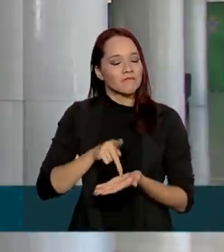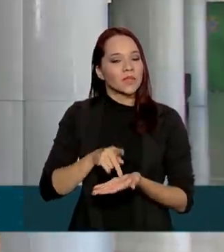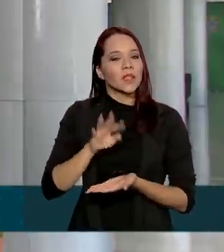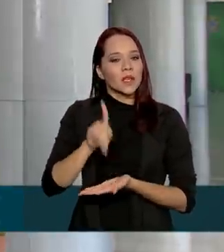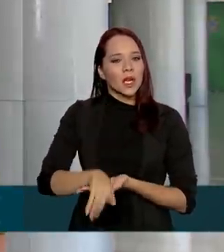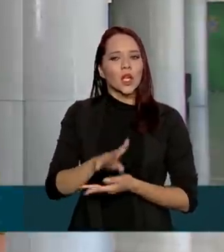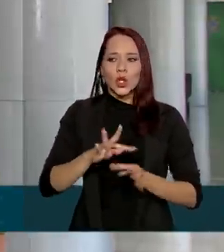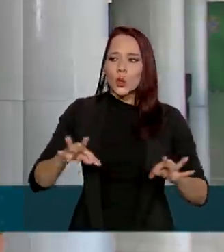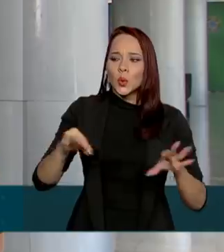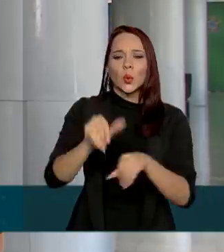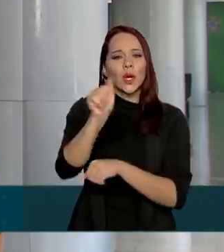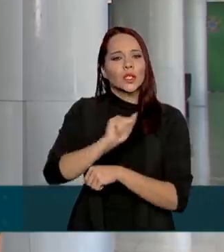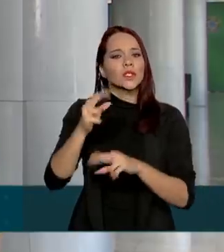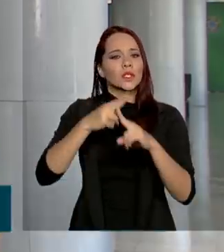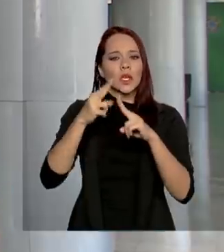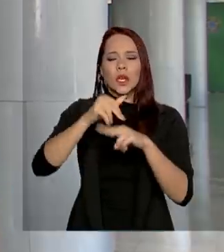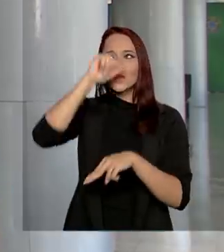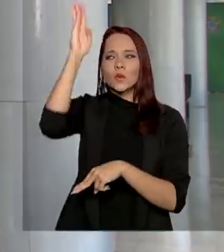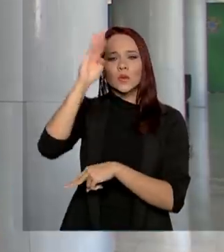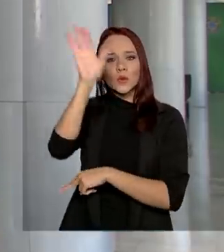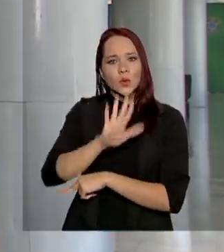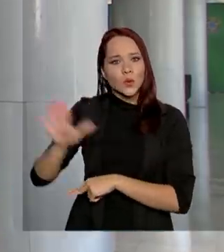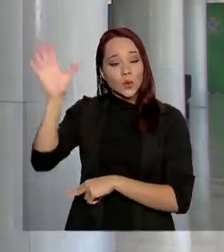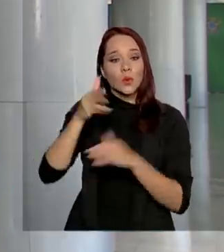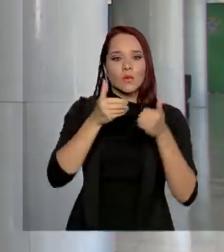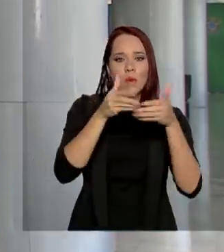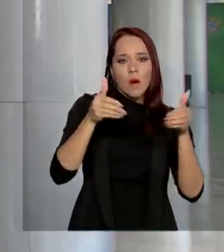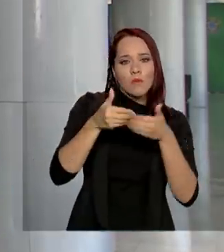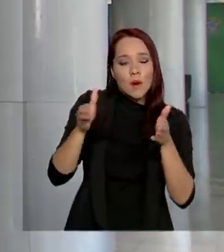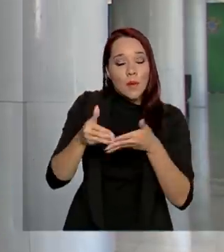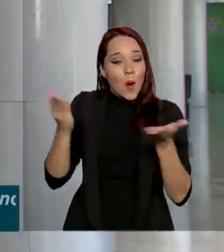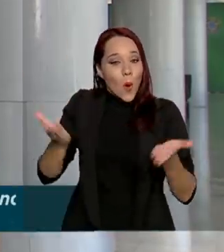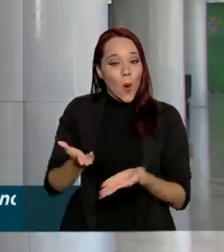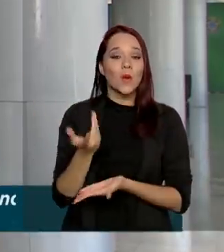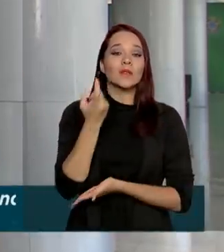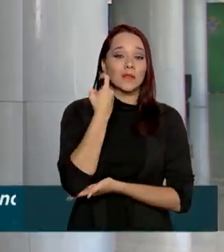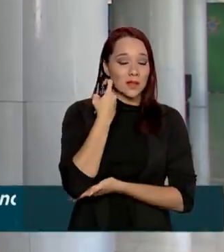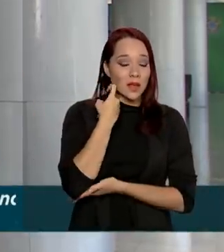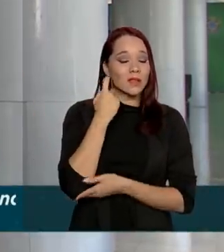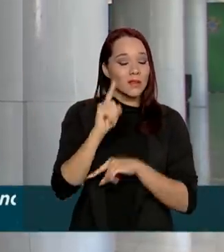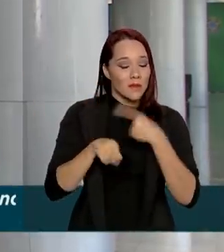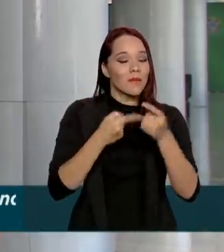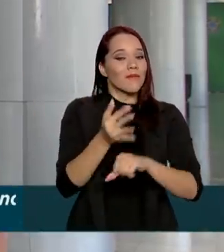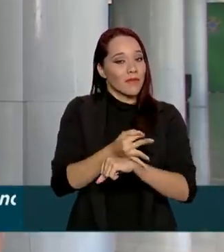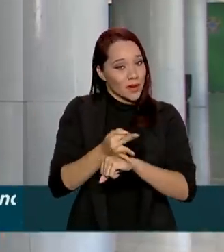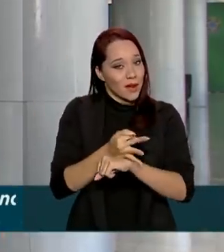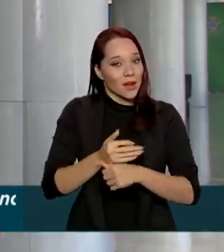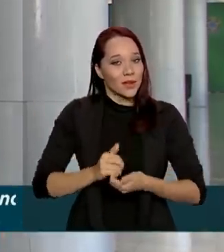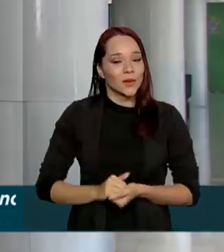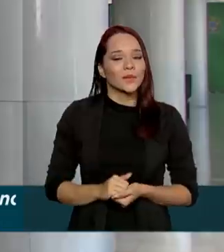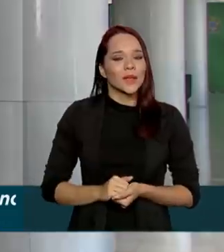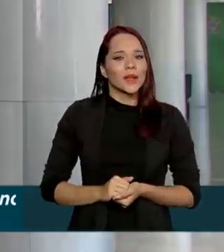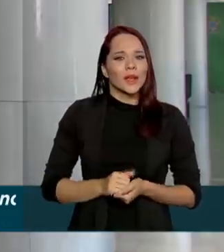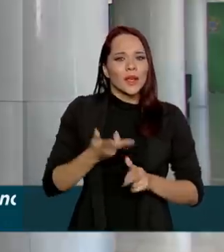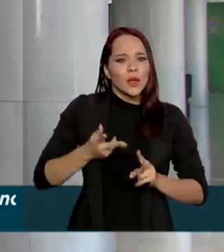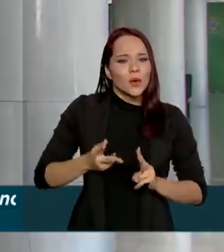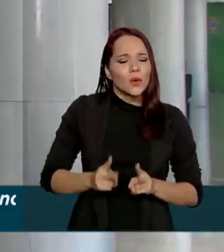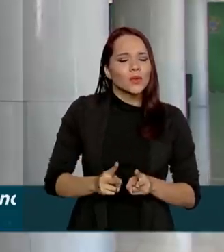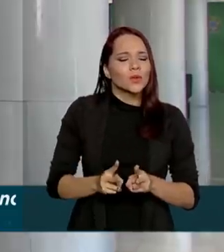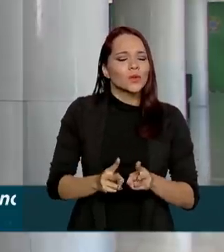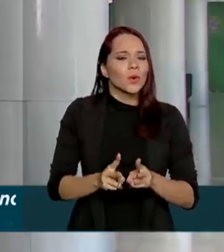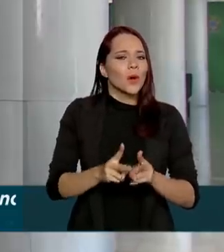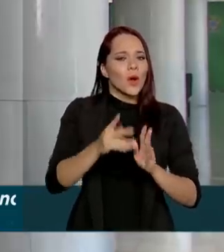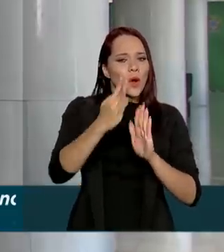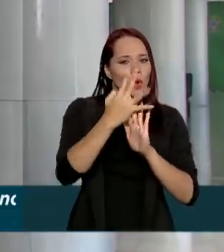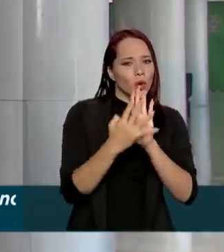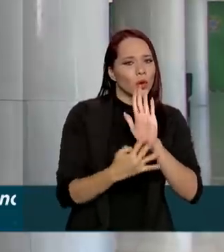todas as agências da Caixa em todo o país estão abertas nesta sexta-feira pós-feriado. E o SEG, normalmente, o